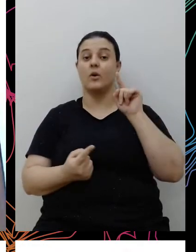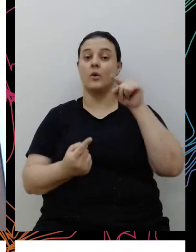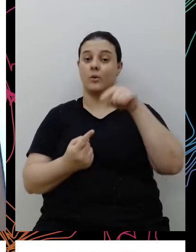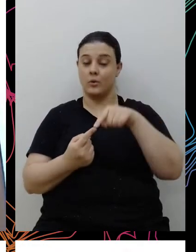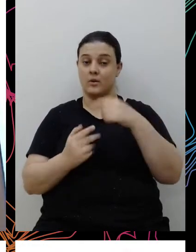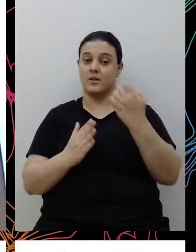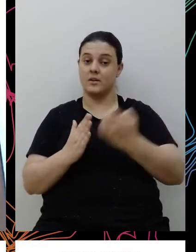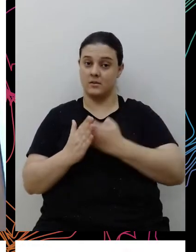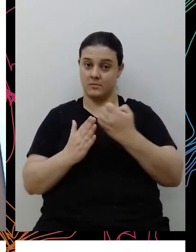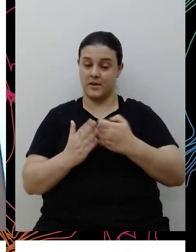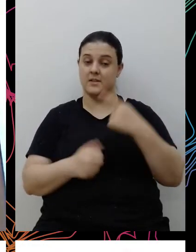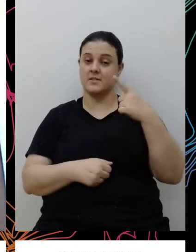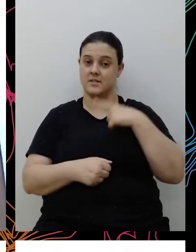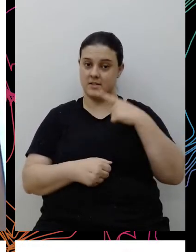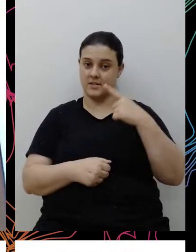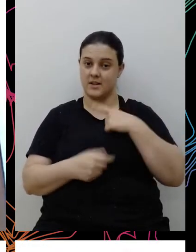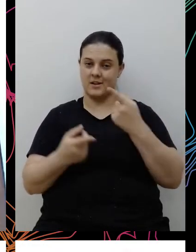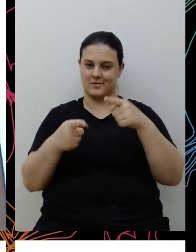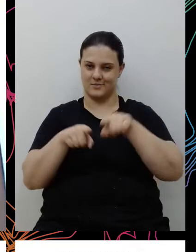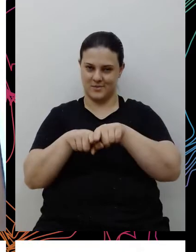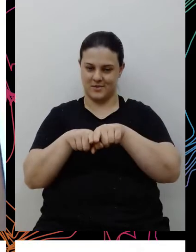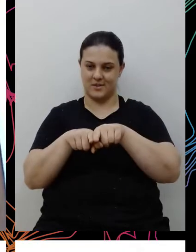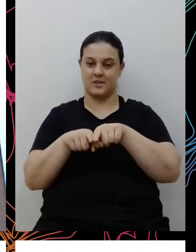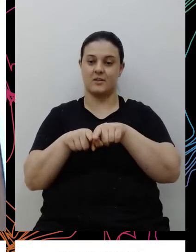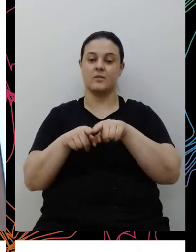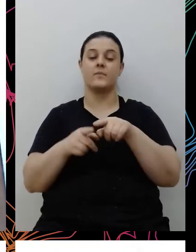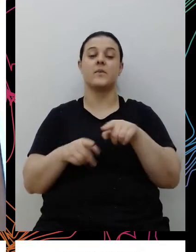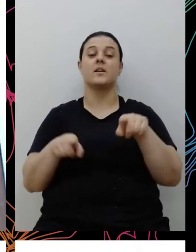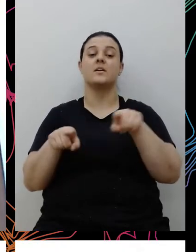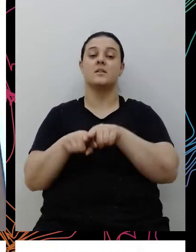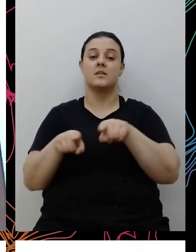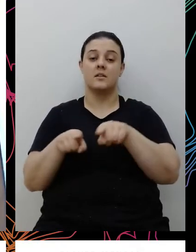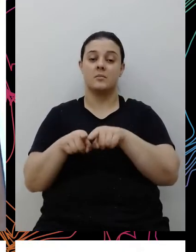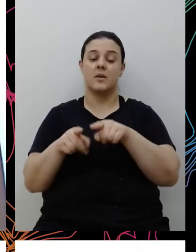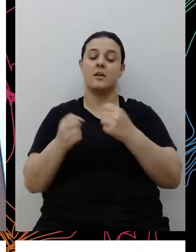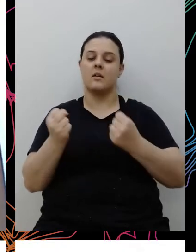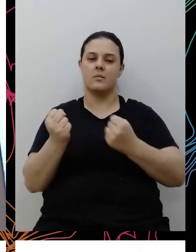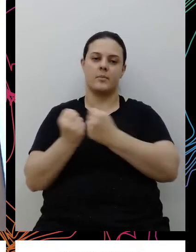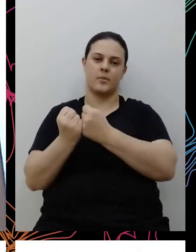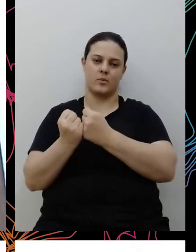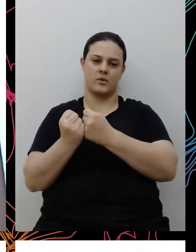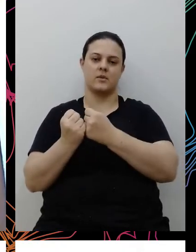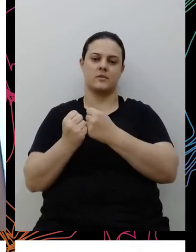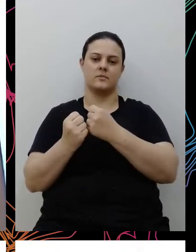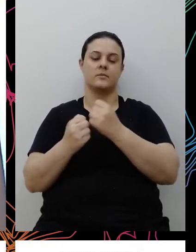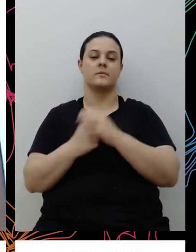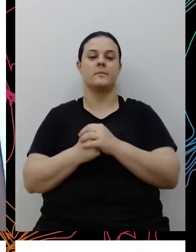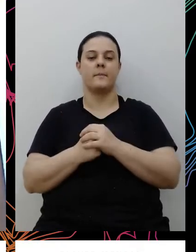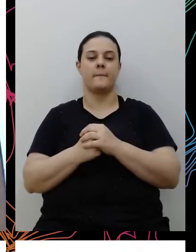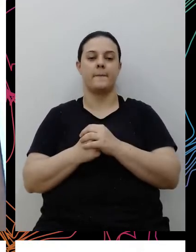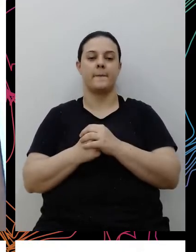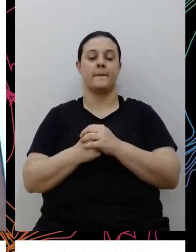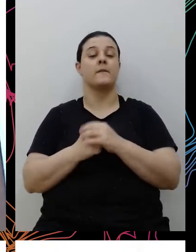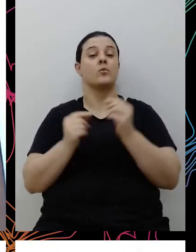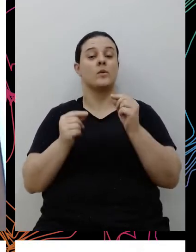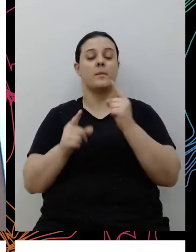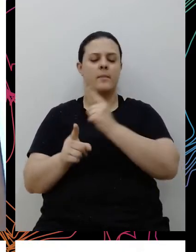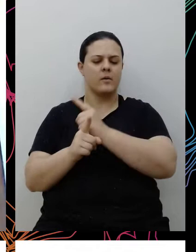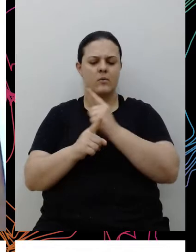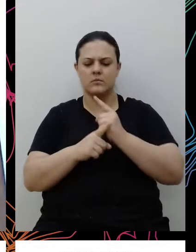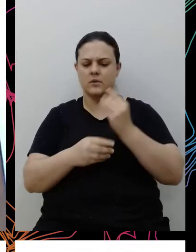empresas associadas e que, em paralelo, a gente apoia também no encontro, né? Desse caminho